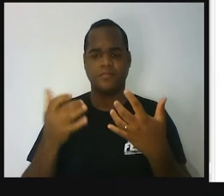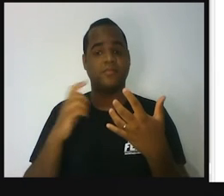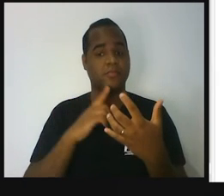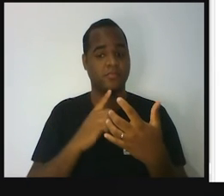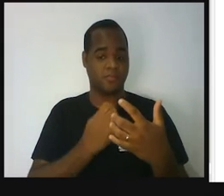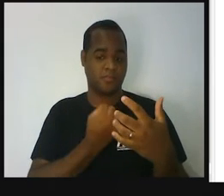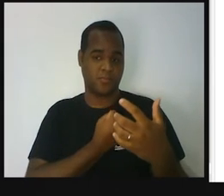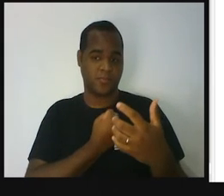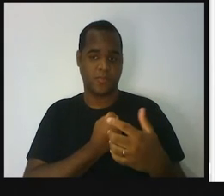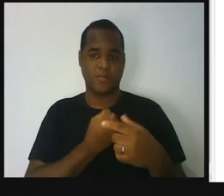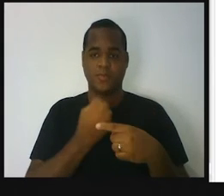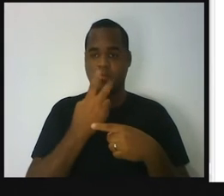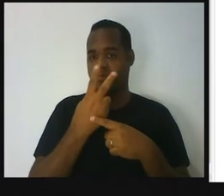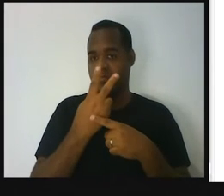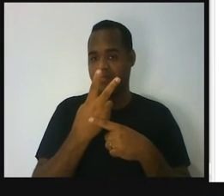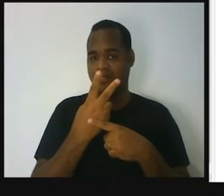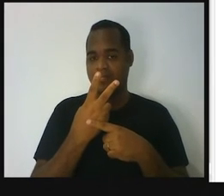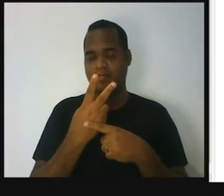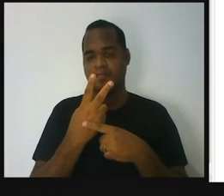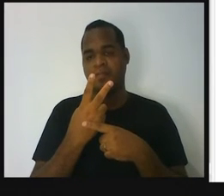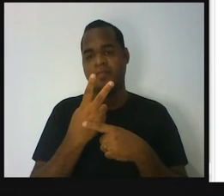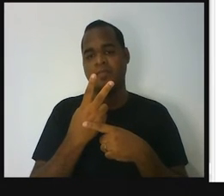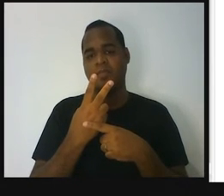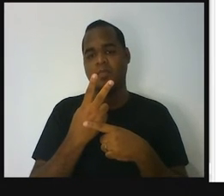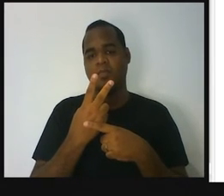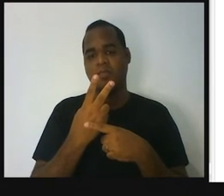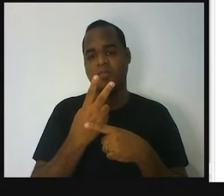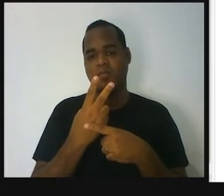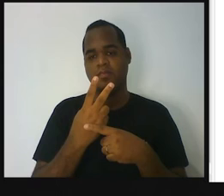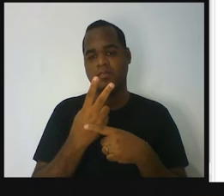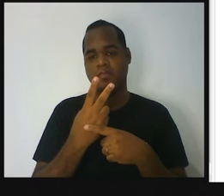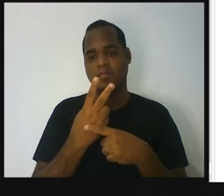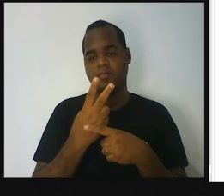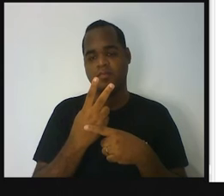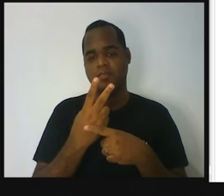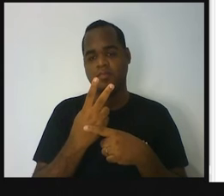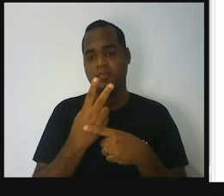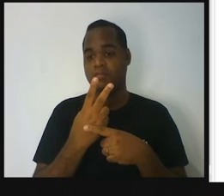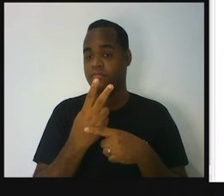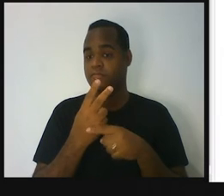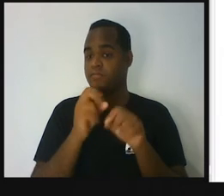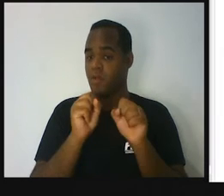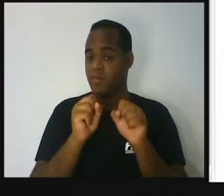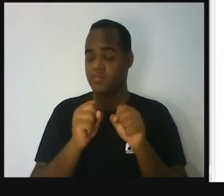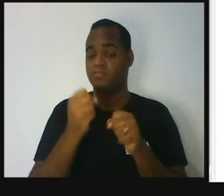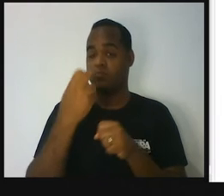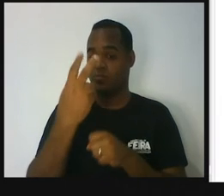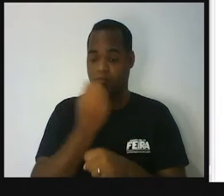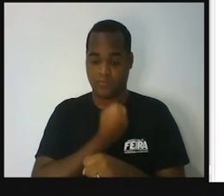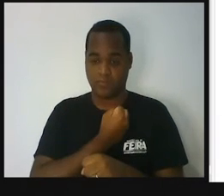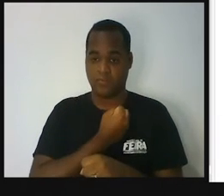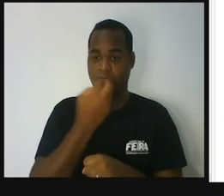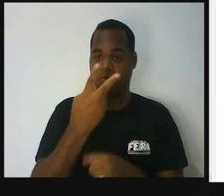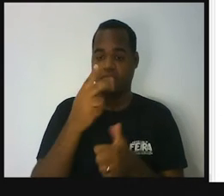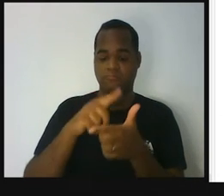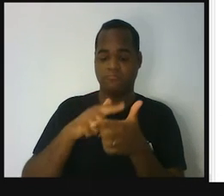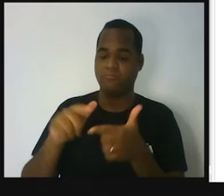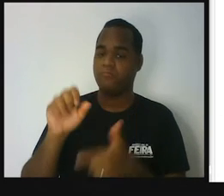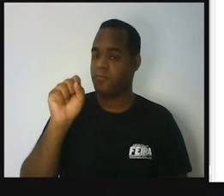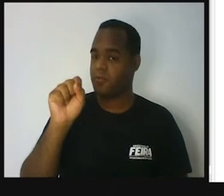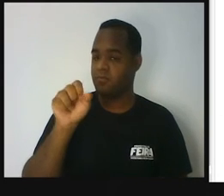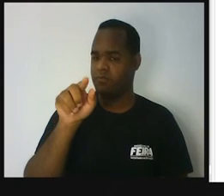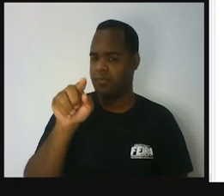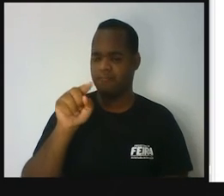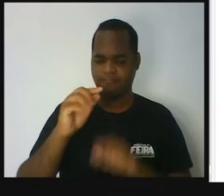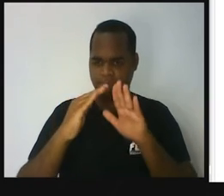número dois e dividir pelo número oito. E aí você pode fazer isso numa